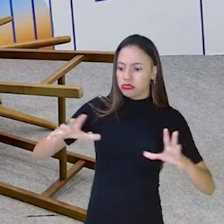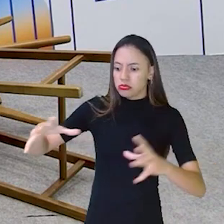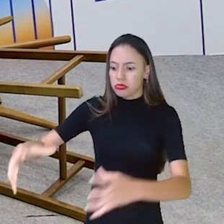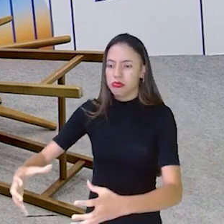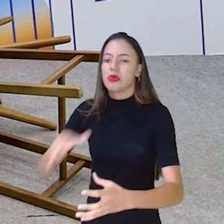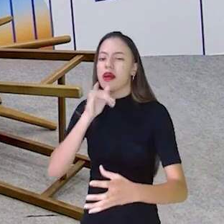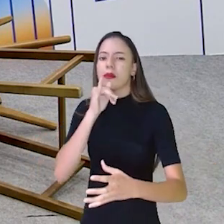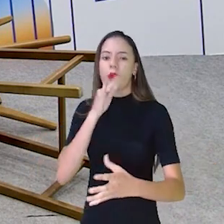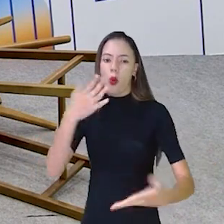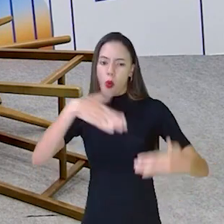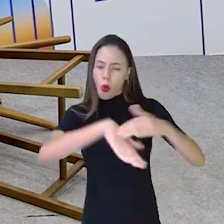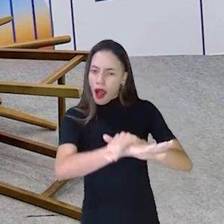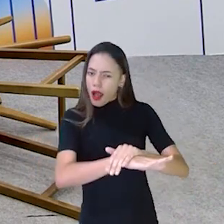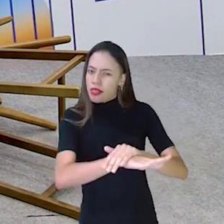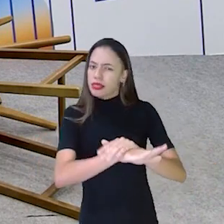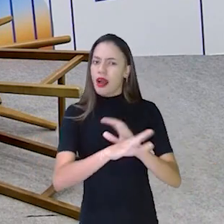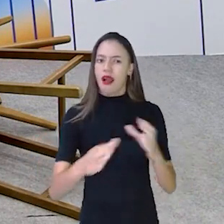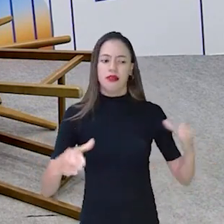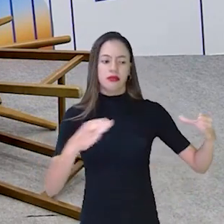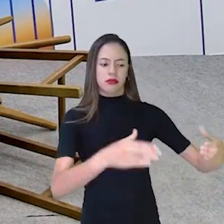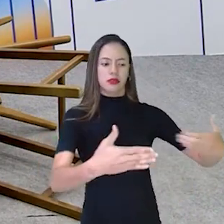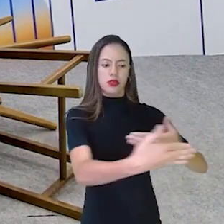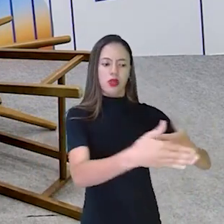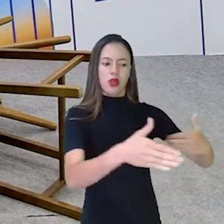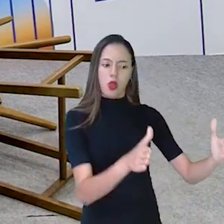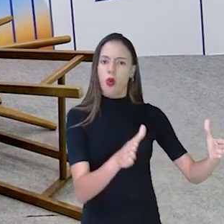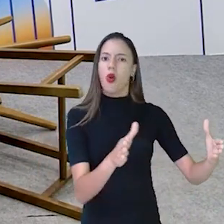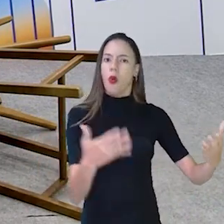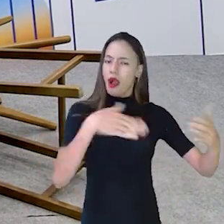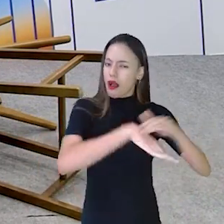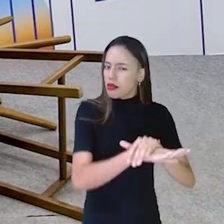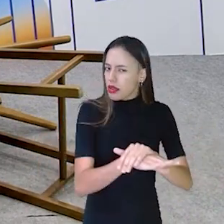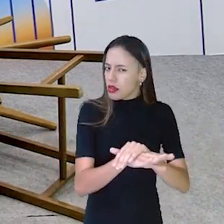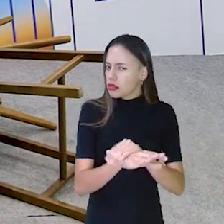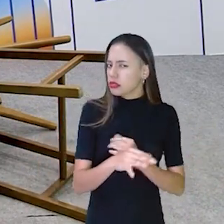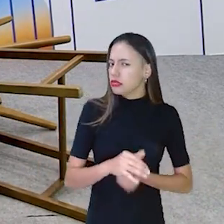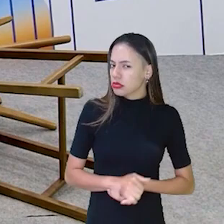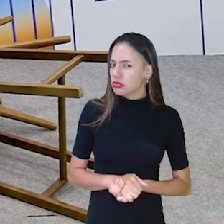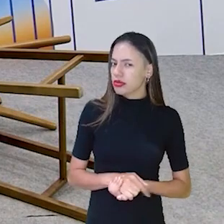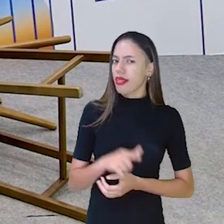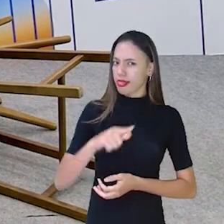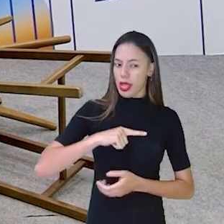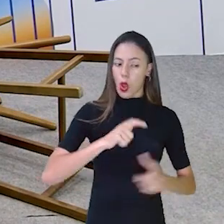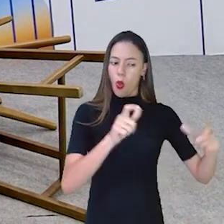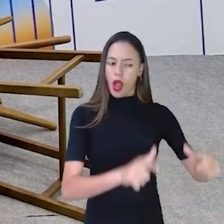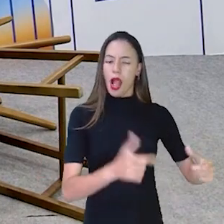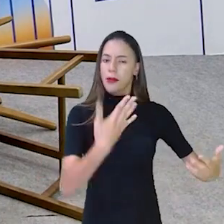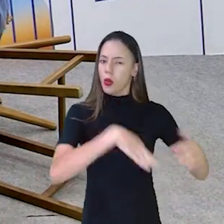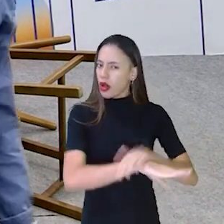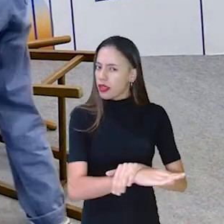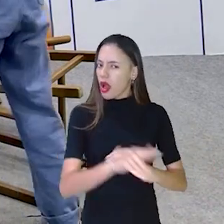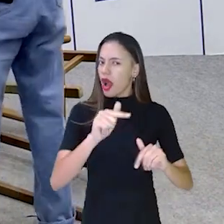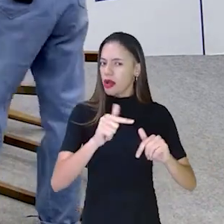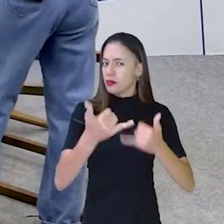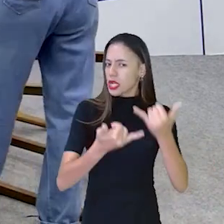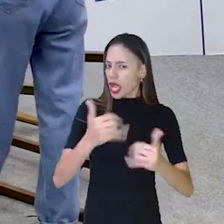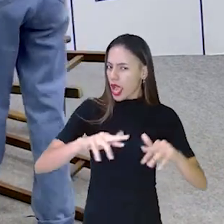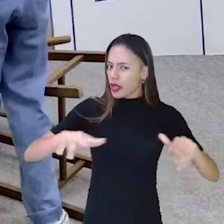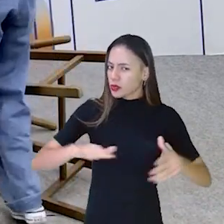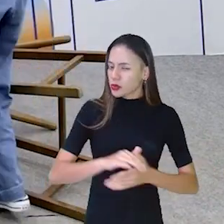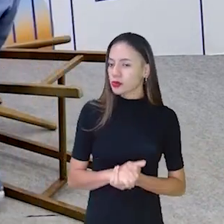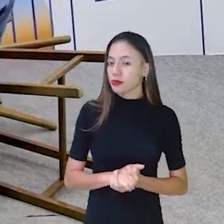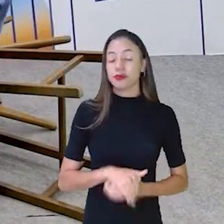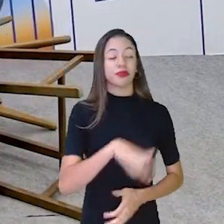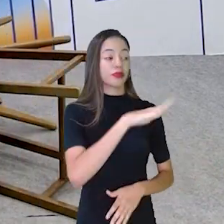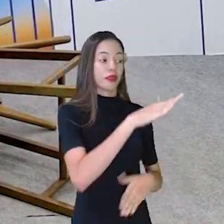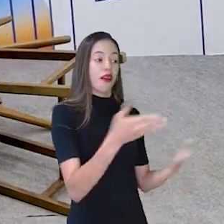baúzinho, né? A prateleira lá. Sem que aí na sua casa você tenha um lugarzinho pra guardar. E agora? Exatamente. Agora vamos organizar.